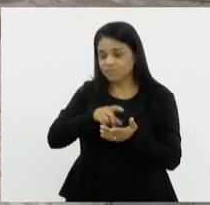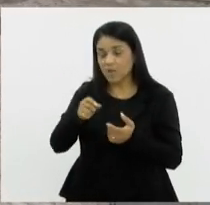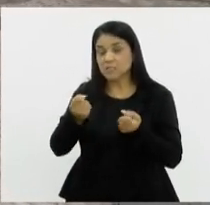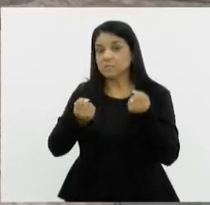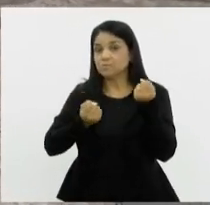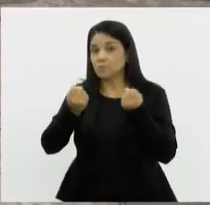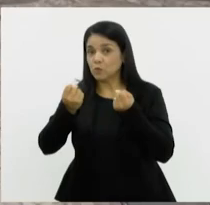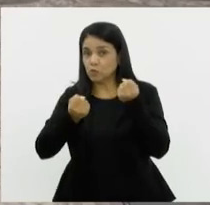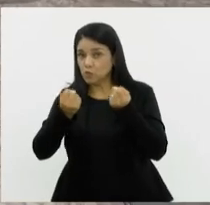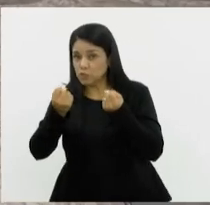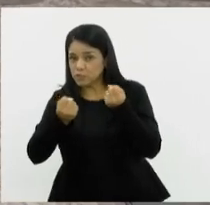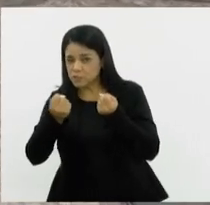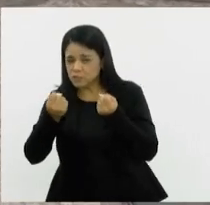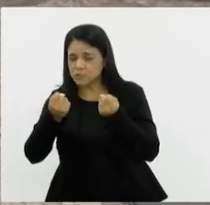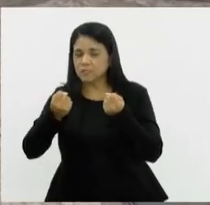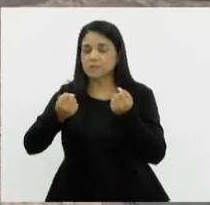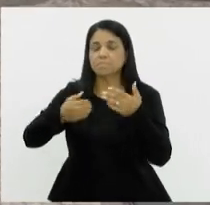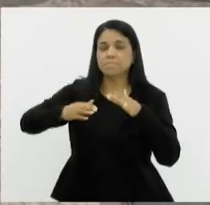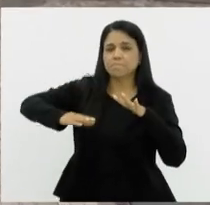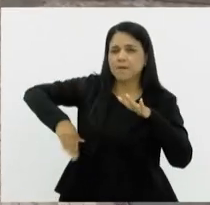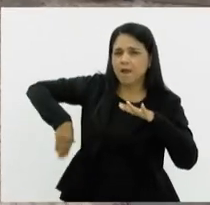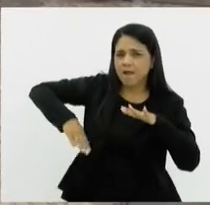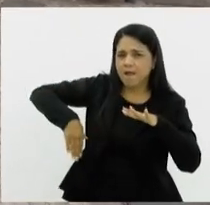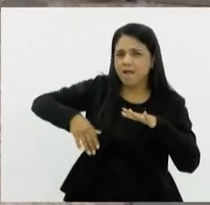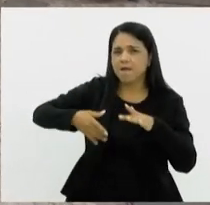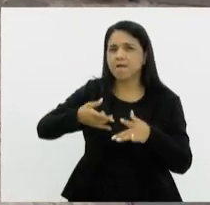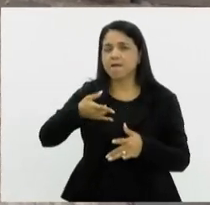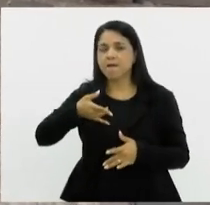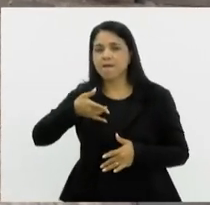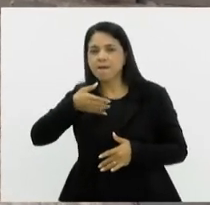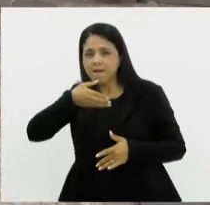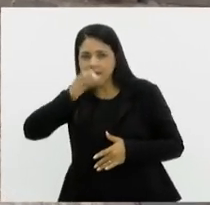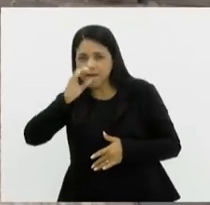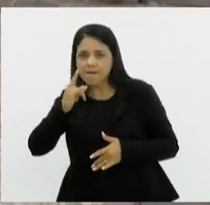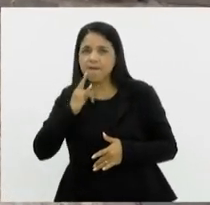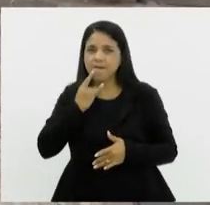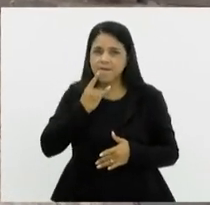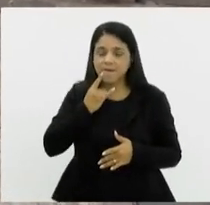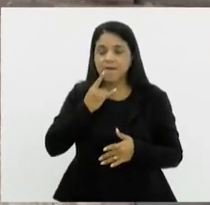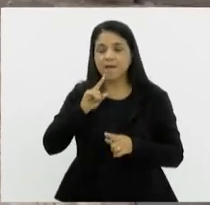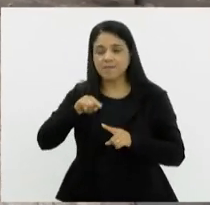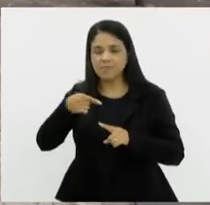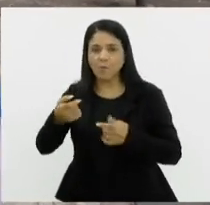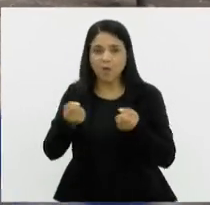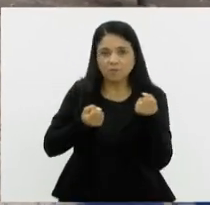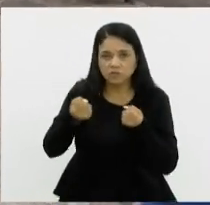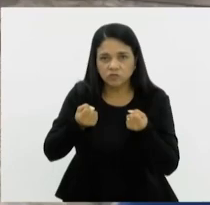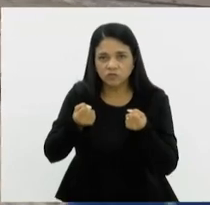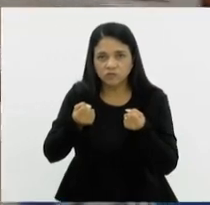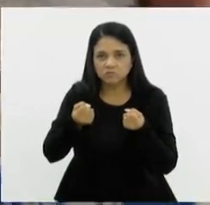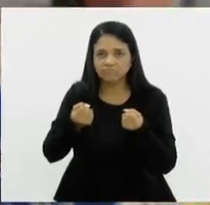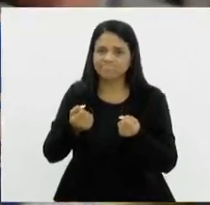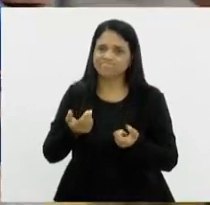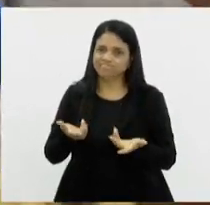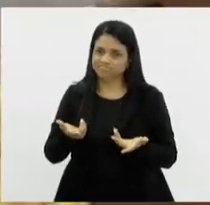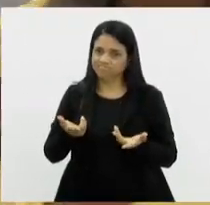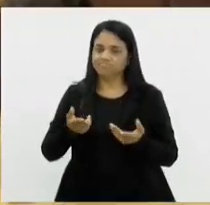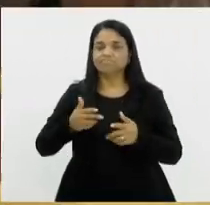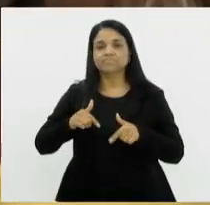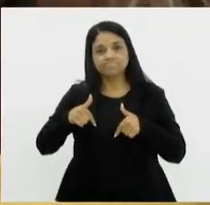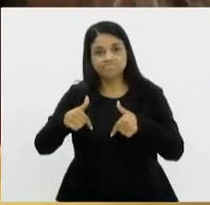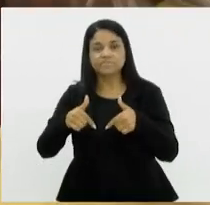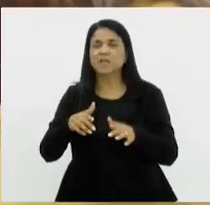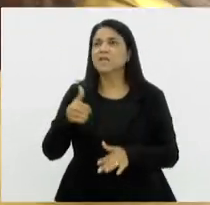essas pessoas que vão à praia e exageram no consumo de bebida alcoólica e depois pegam no volante. E, Coronel, nesses 15